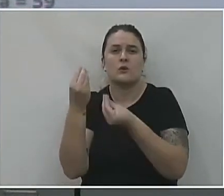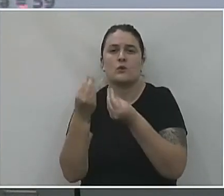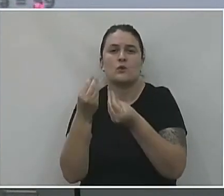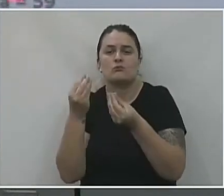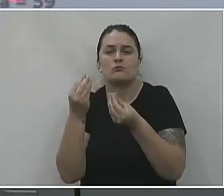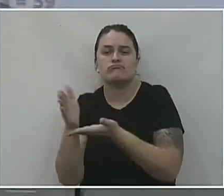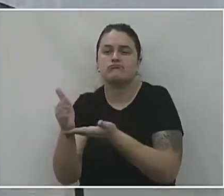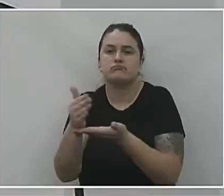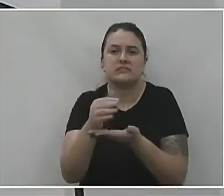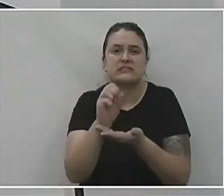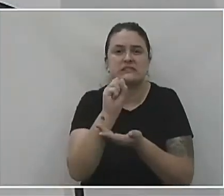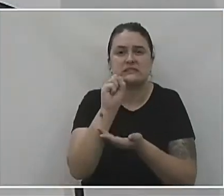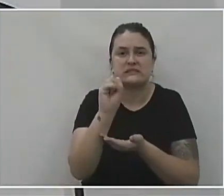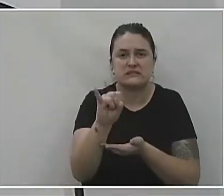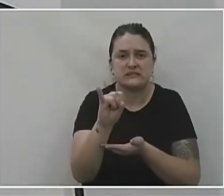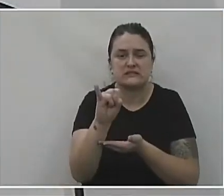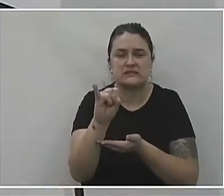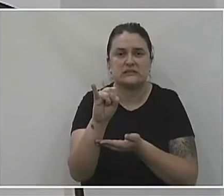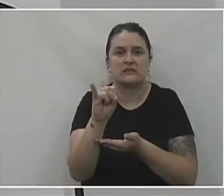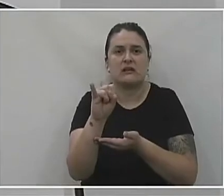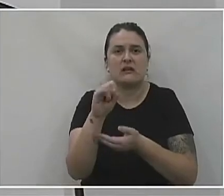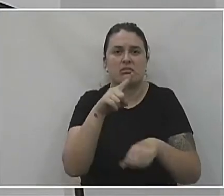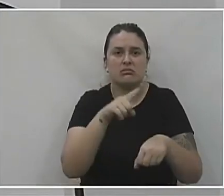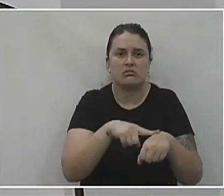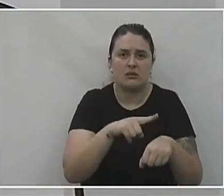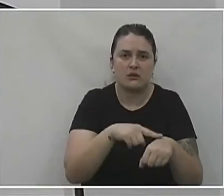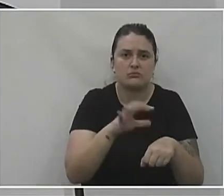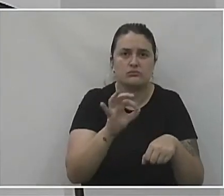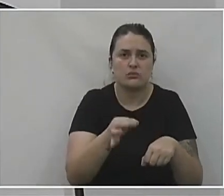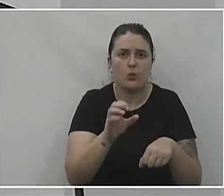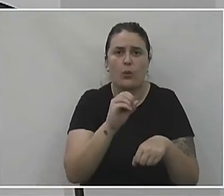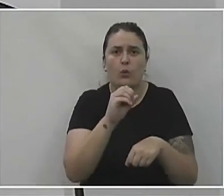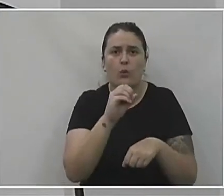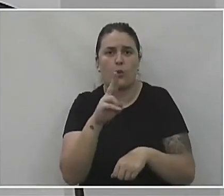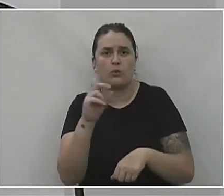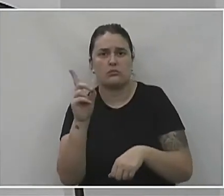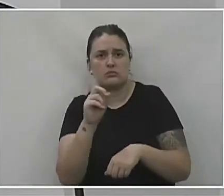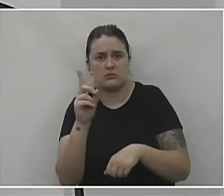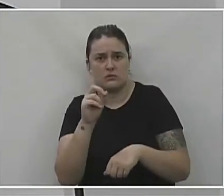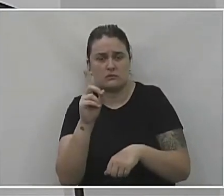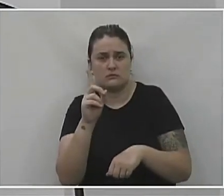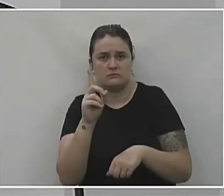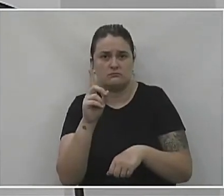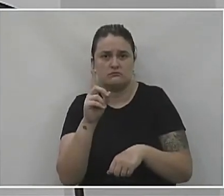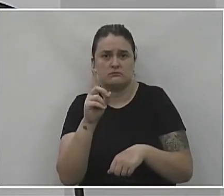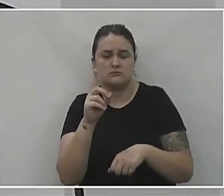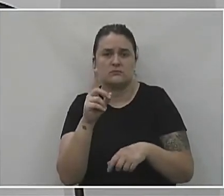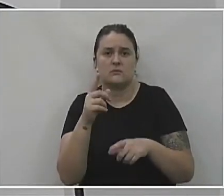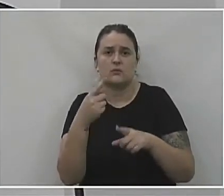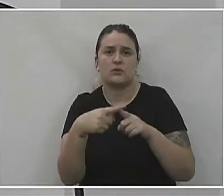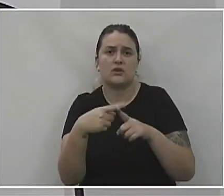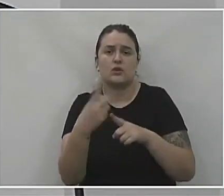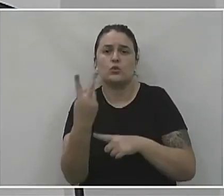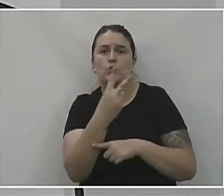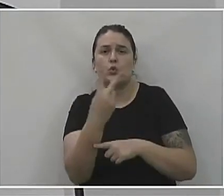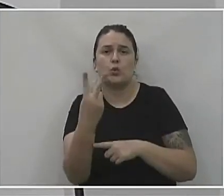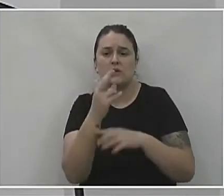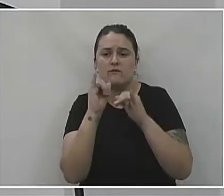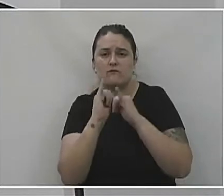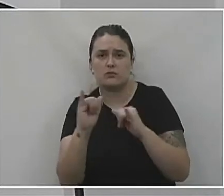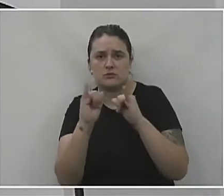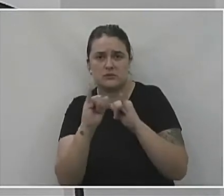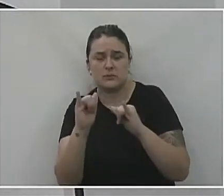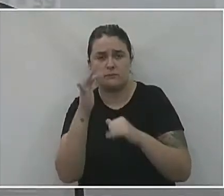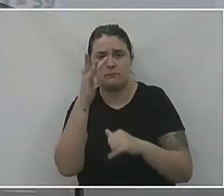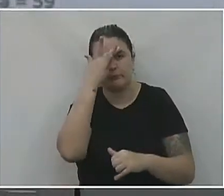panorama se estava no momento ou não. Então isso aqui deu duplicidade para nós, né? E